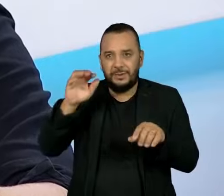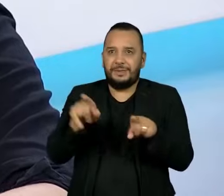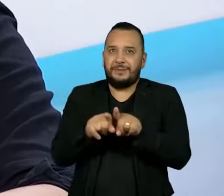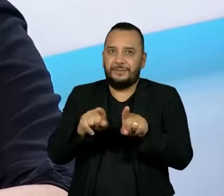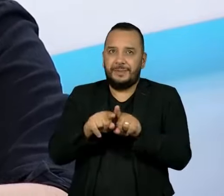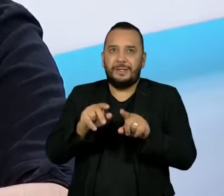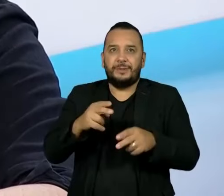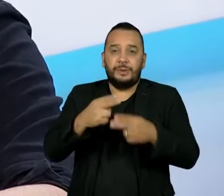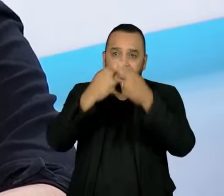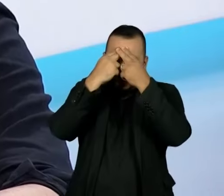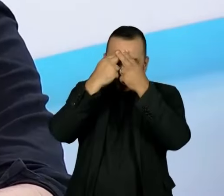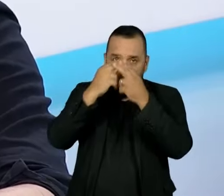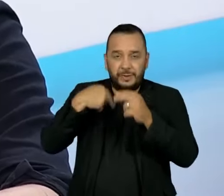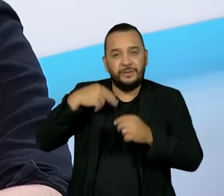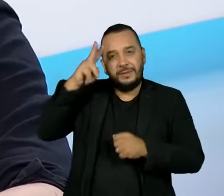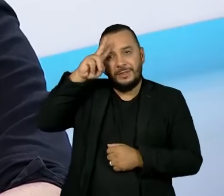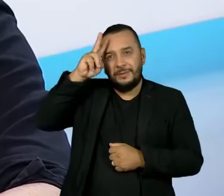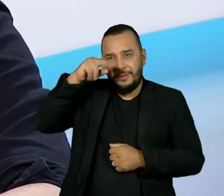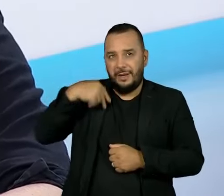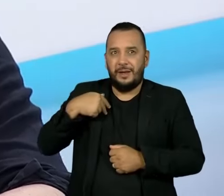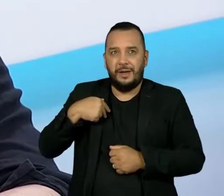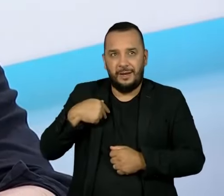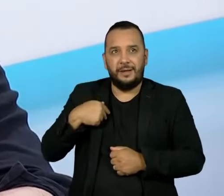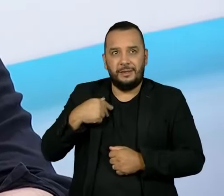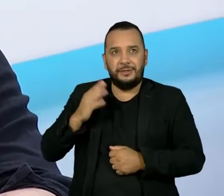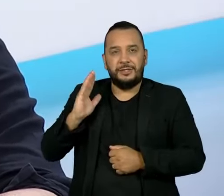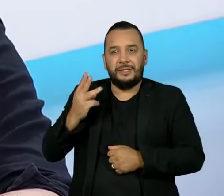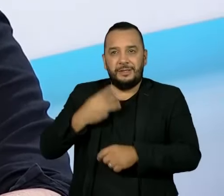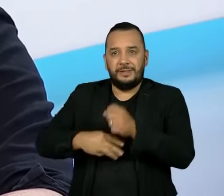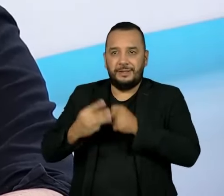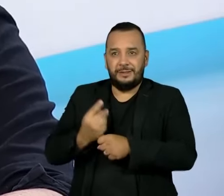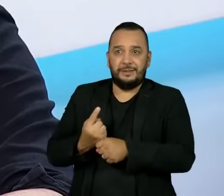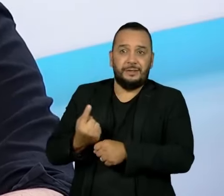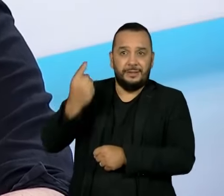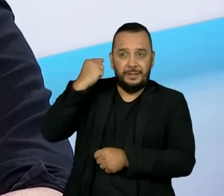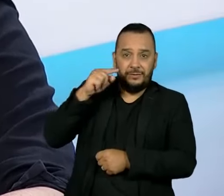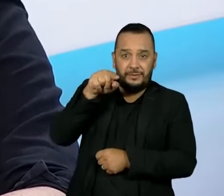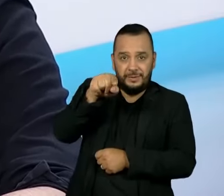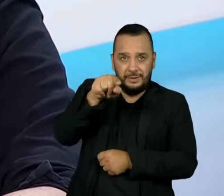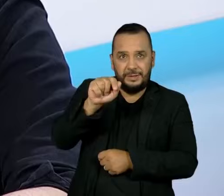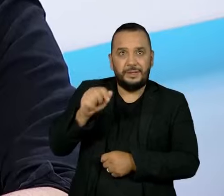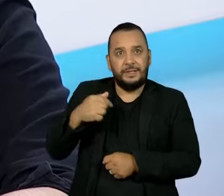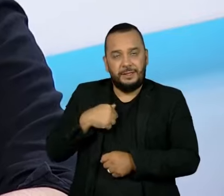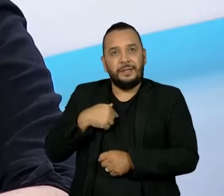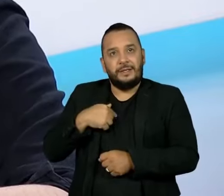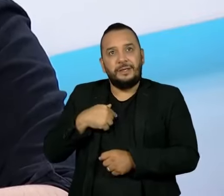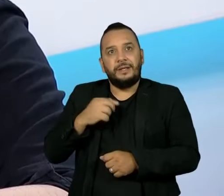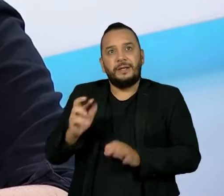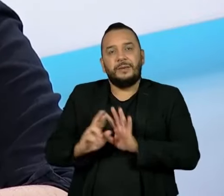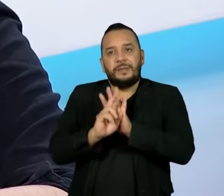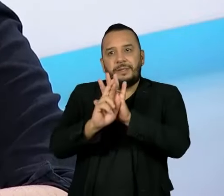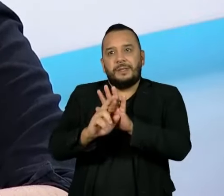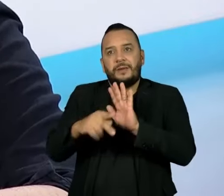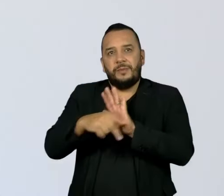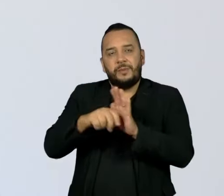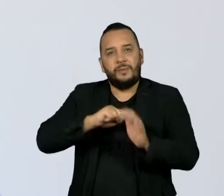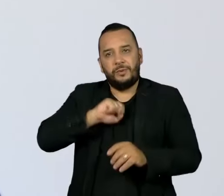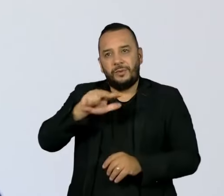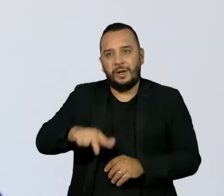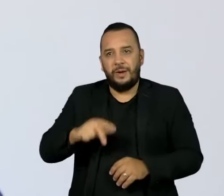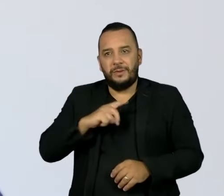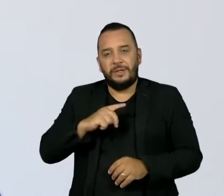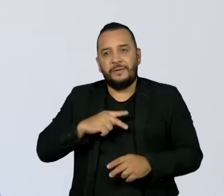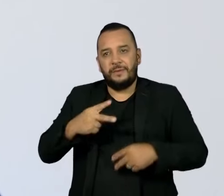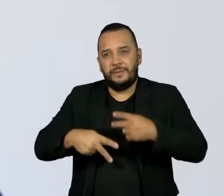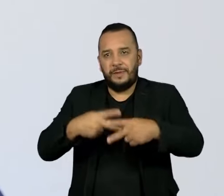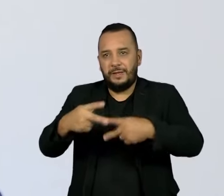que vêm à tona. Eu queria lembrar um episódio de três anos atrás quando você poderia ter representado Portugal na Bienal de Veneza e